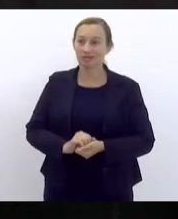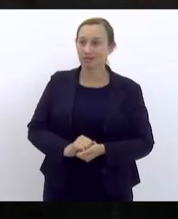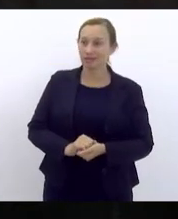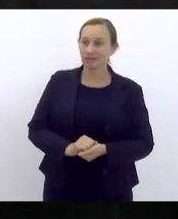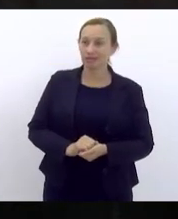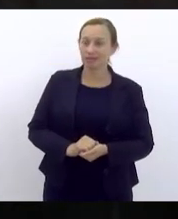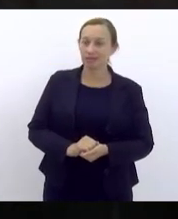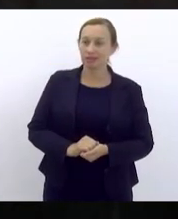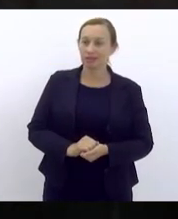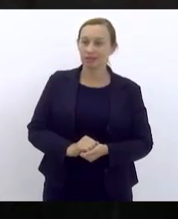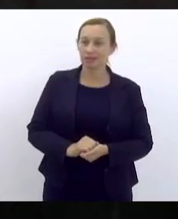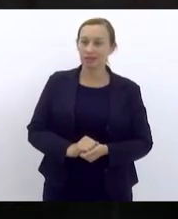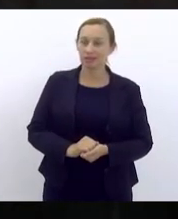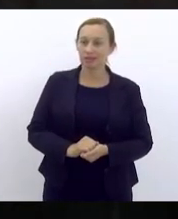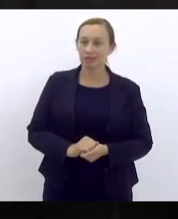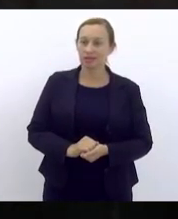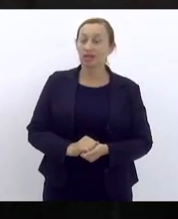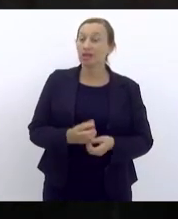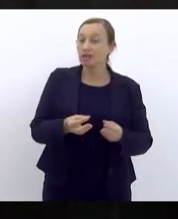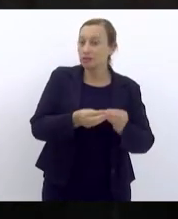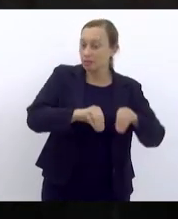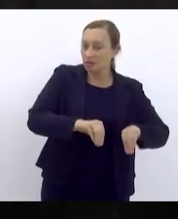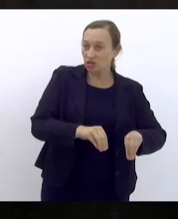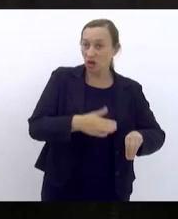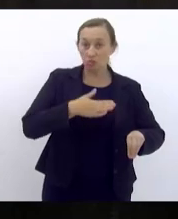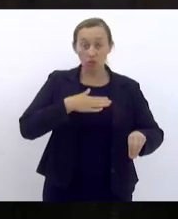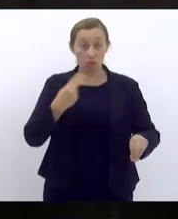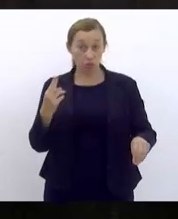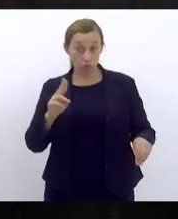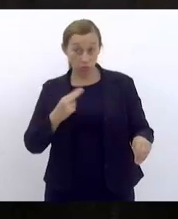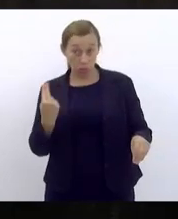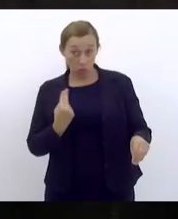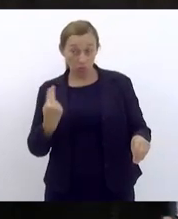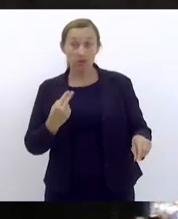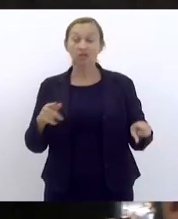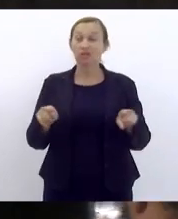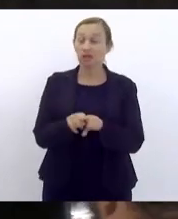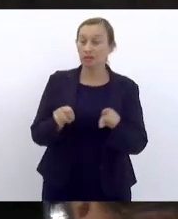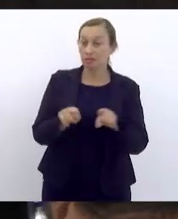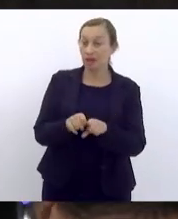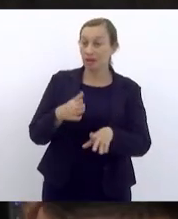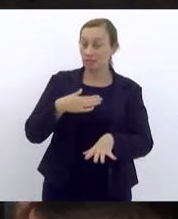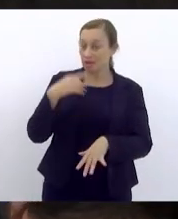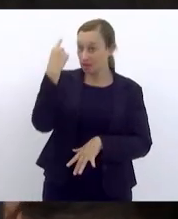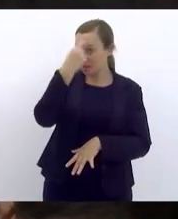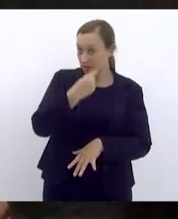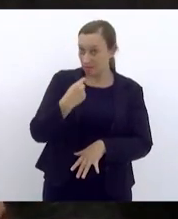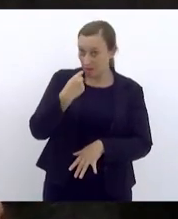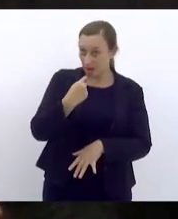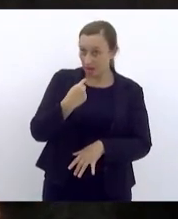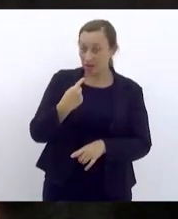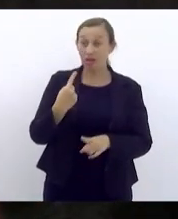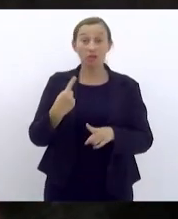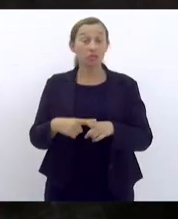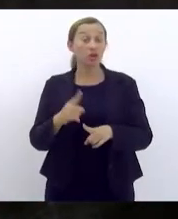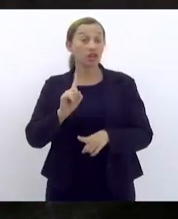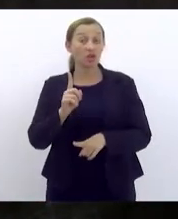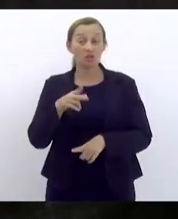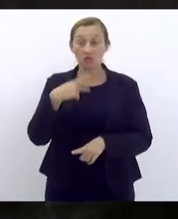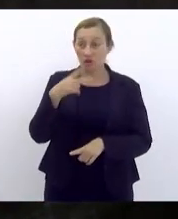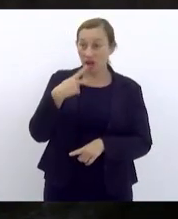denegrir não somente o meu nome como também minha imagem e porque não dizer